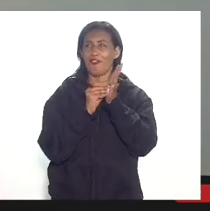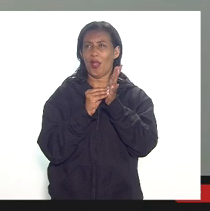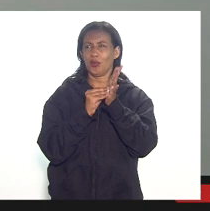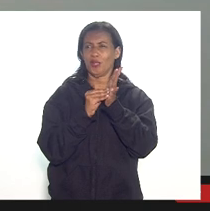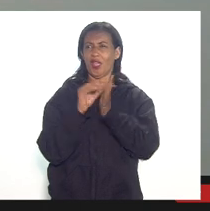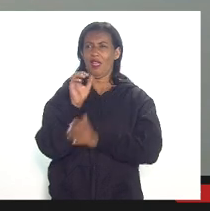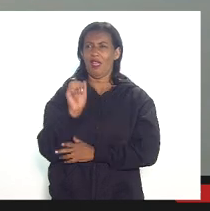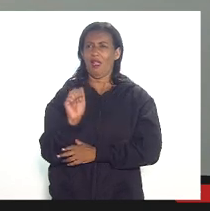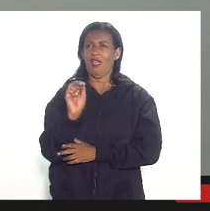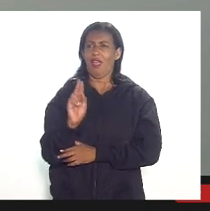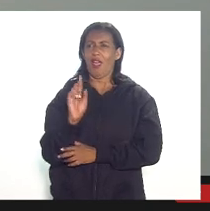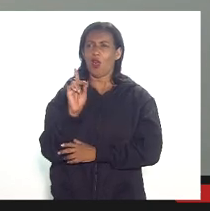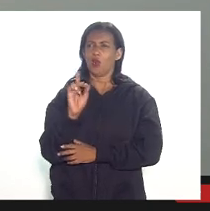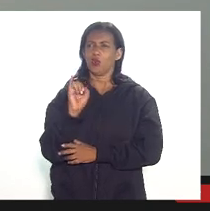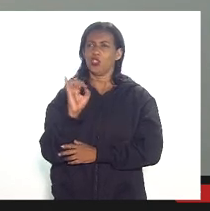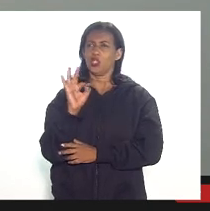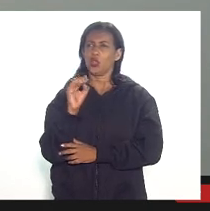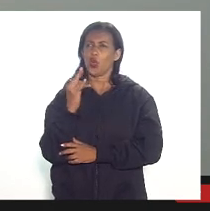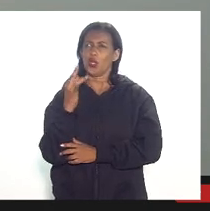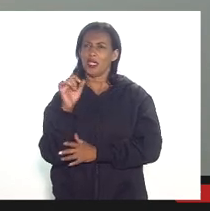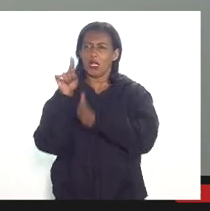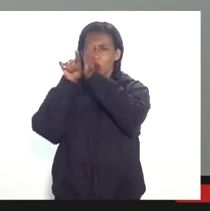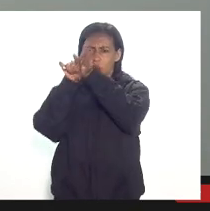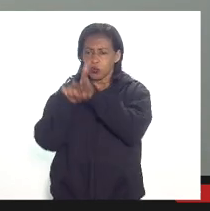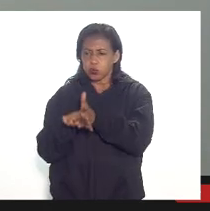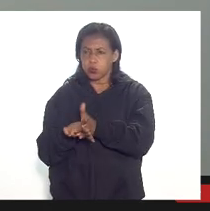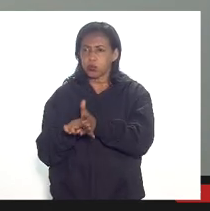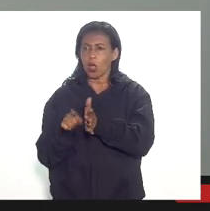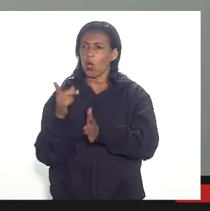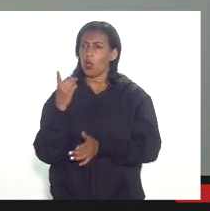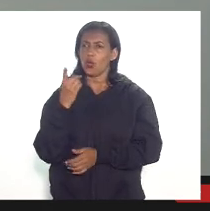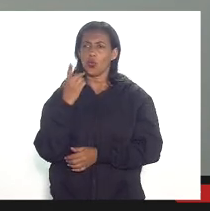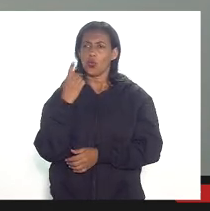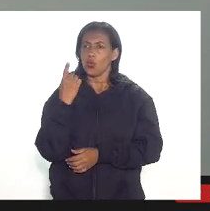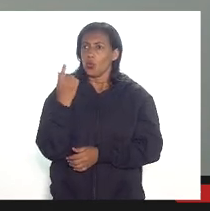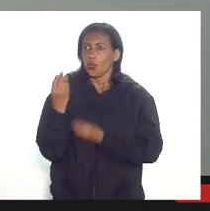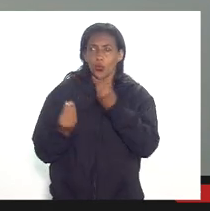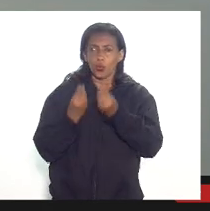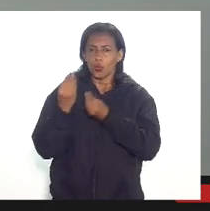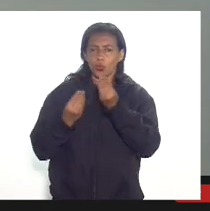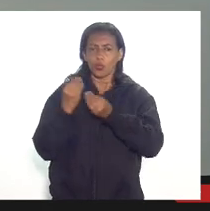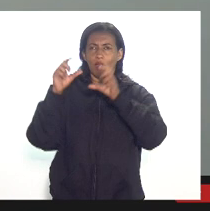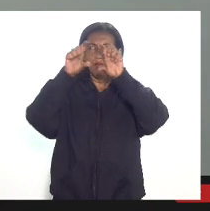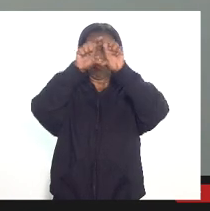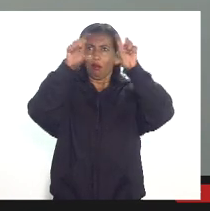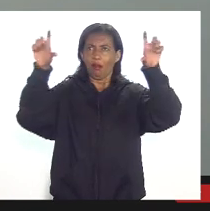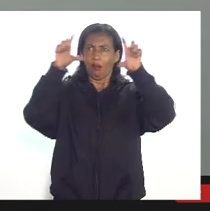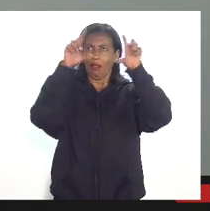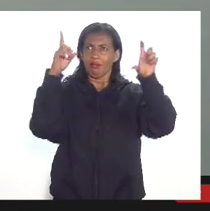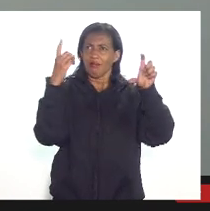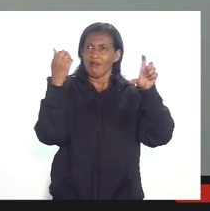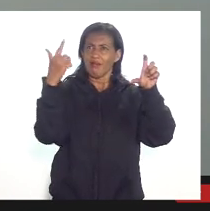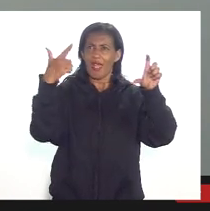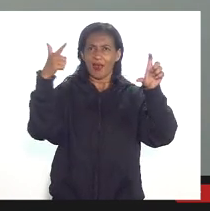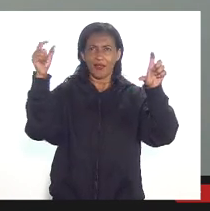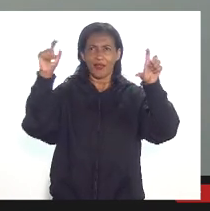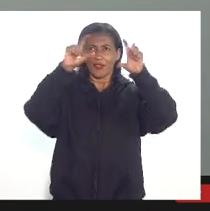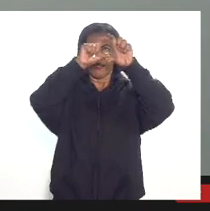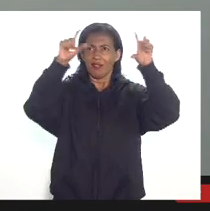eu chamo a atenção por exemplo do campo que está lá em cima desse DAP emissão 29 de 1 de 2020 então um dos